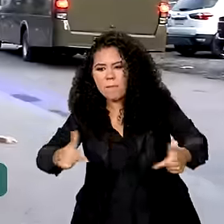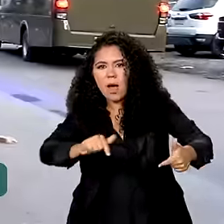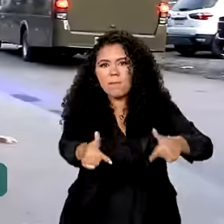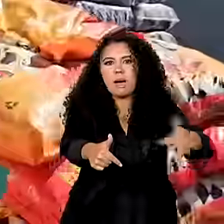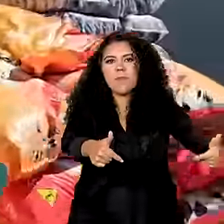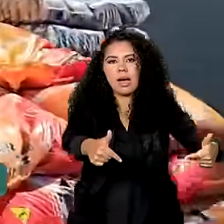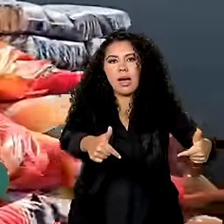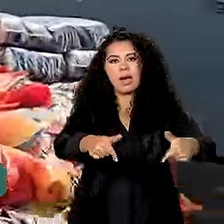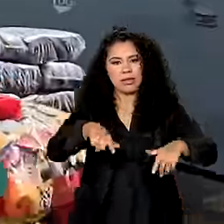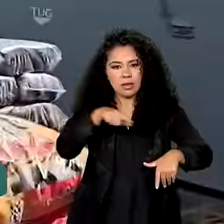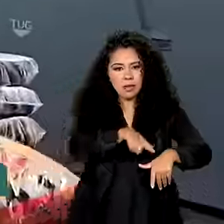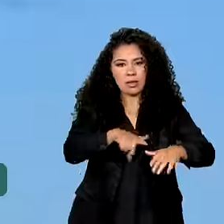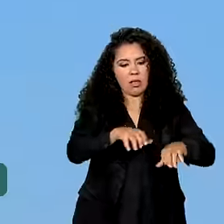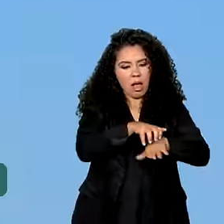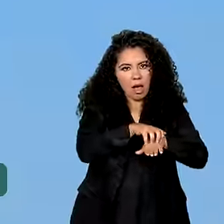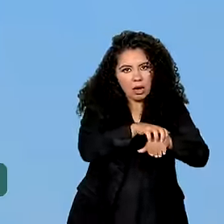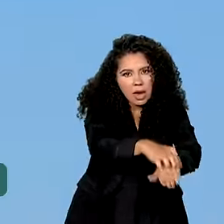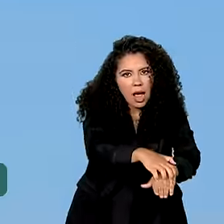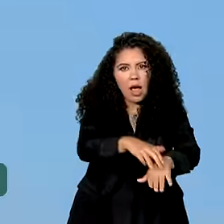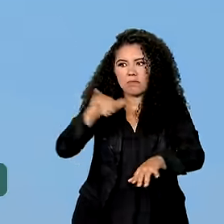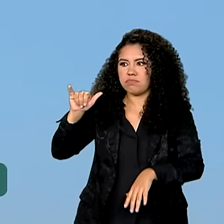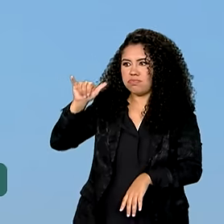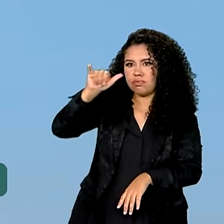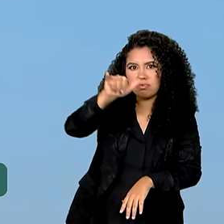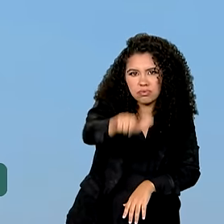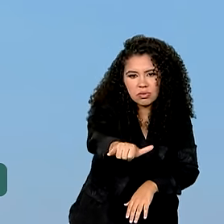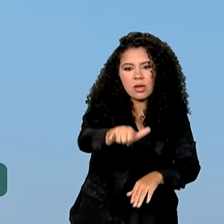por terra, pela água, pelo ar.